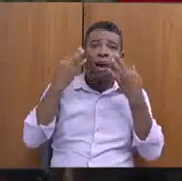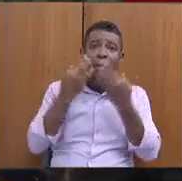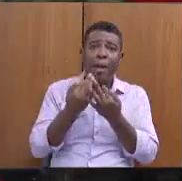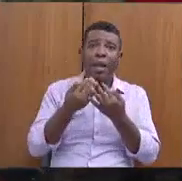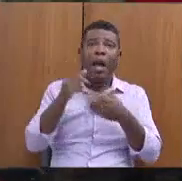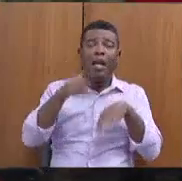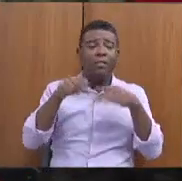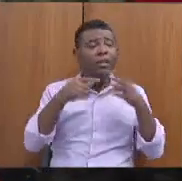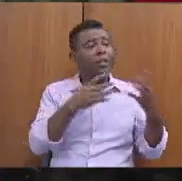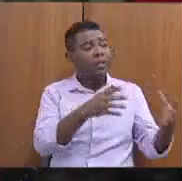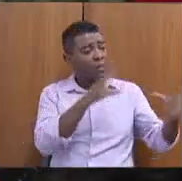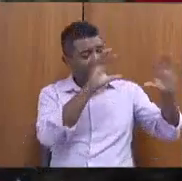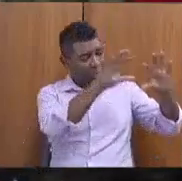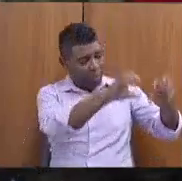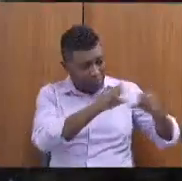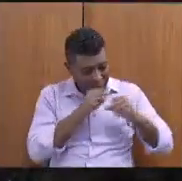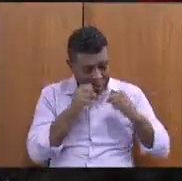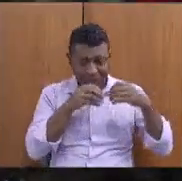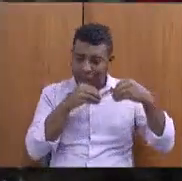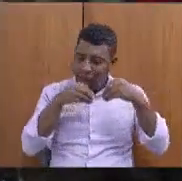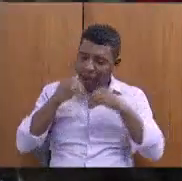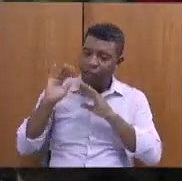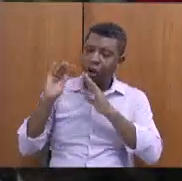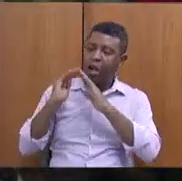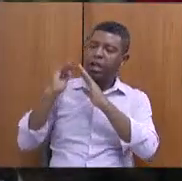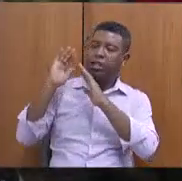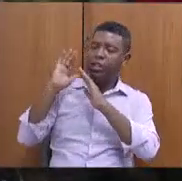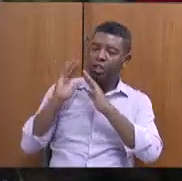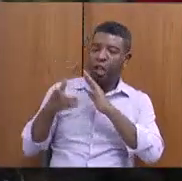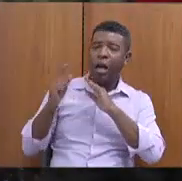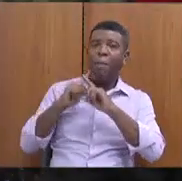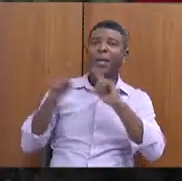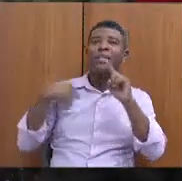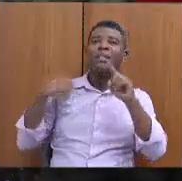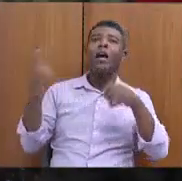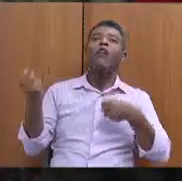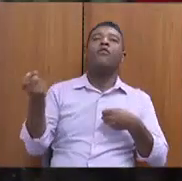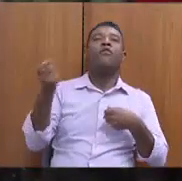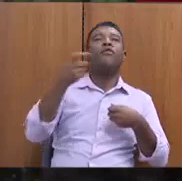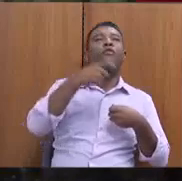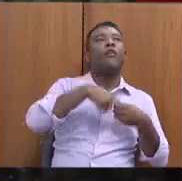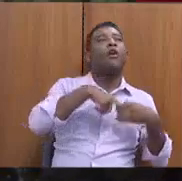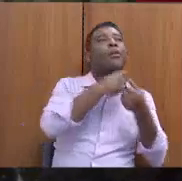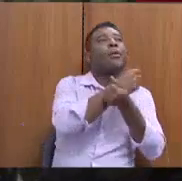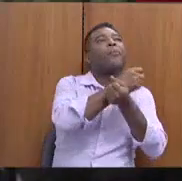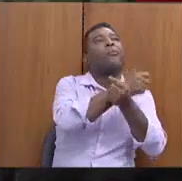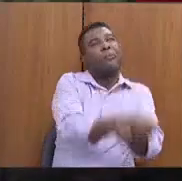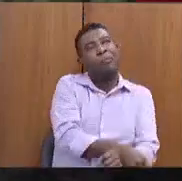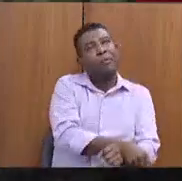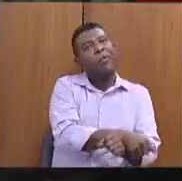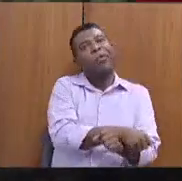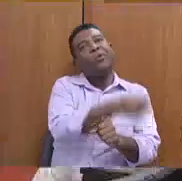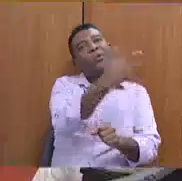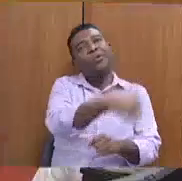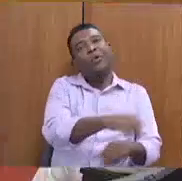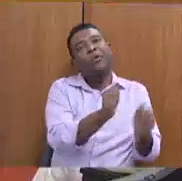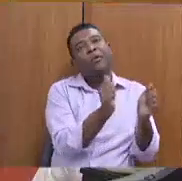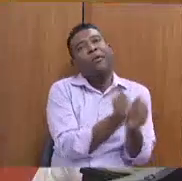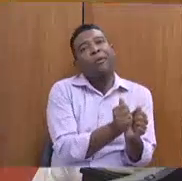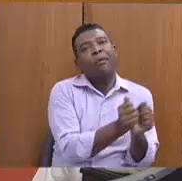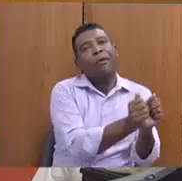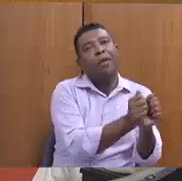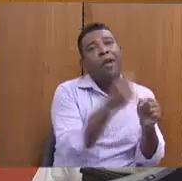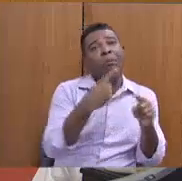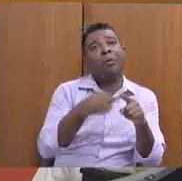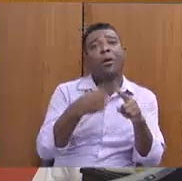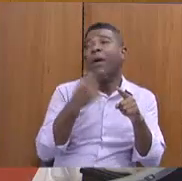voltando para o mesmo local de escravização por não ter alternativa. E aí, é